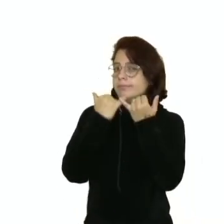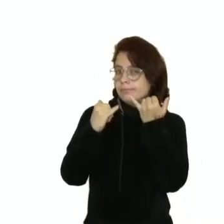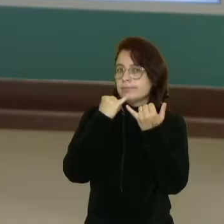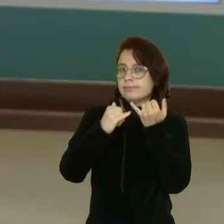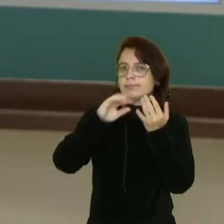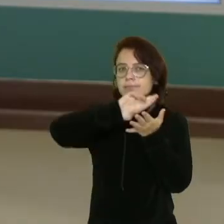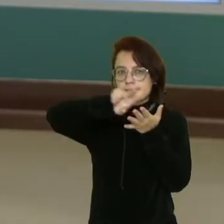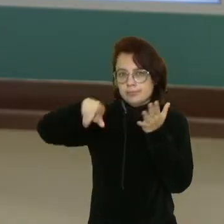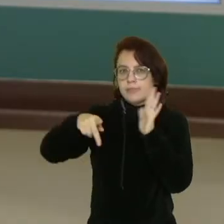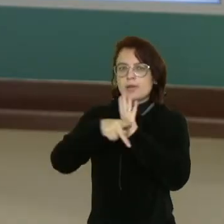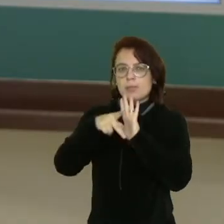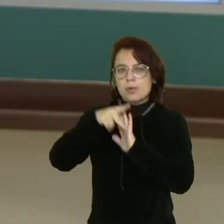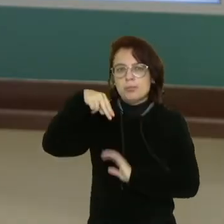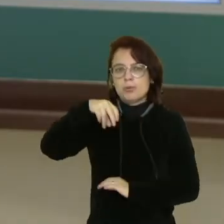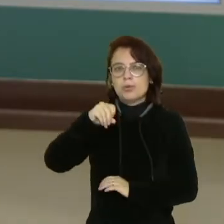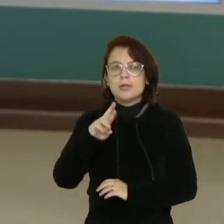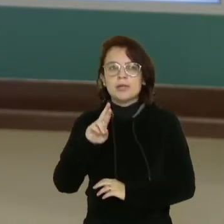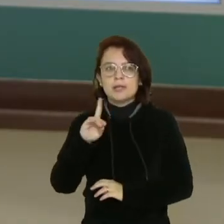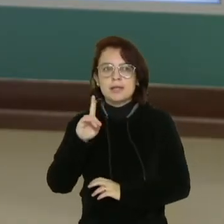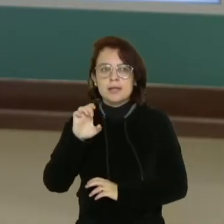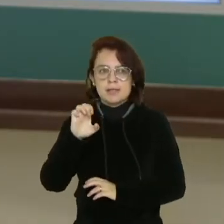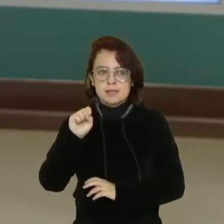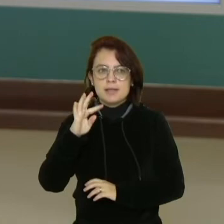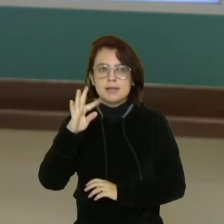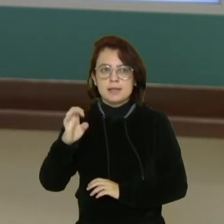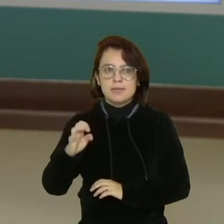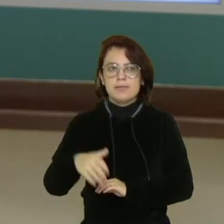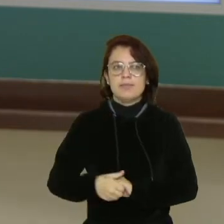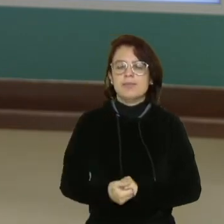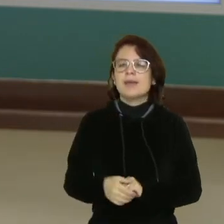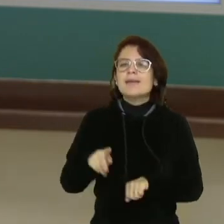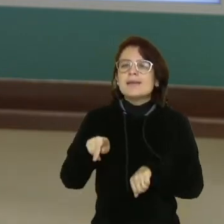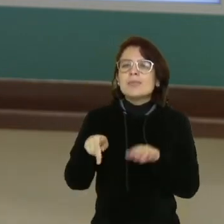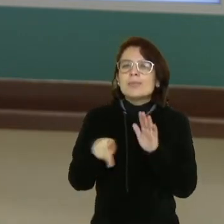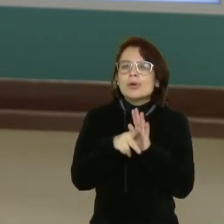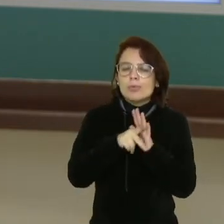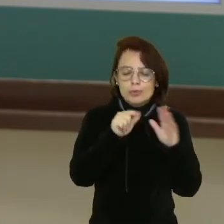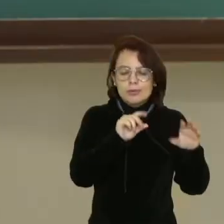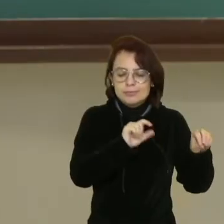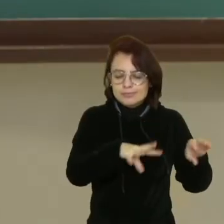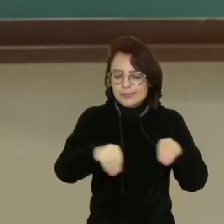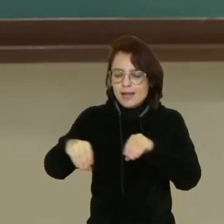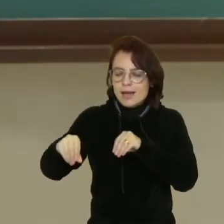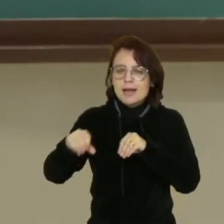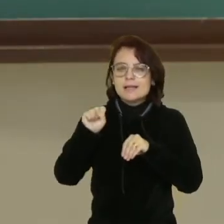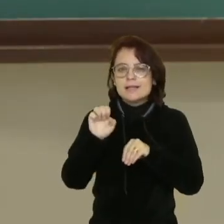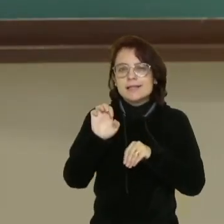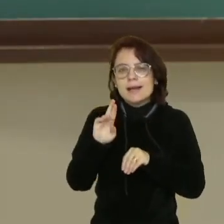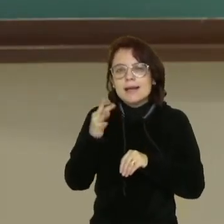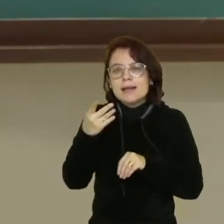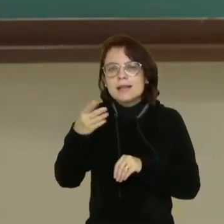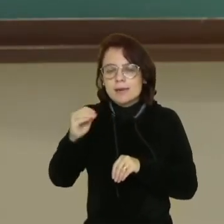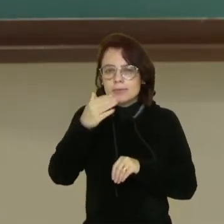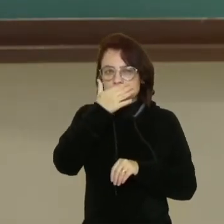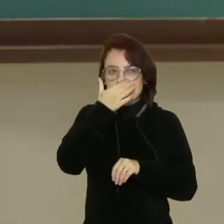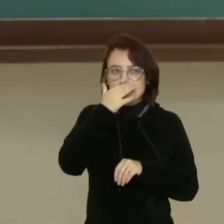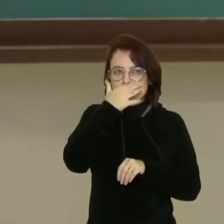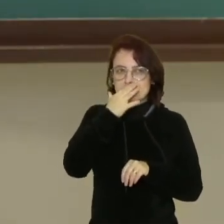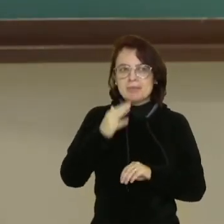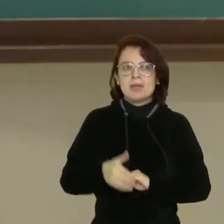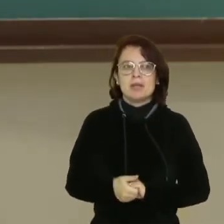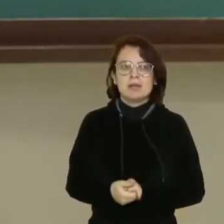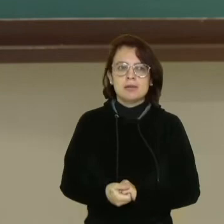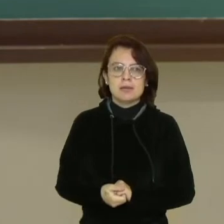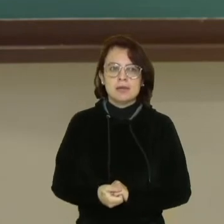região nordeste, como é o caso ali da região do sertão. Percebam que a região nordeste é dividida em quatro sub-regiões.